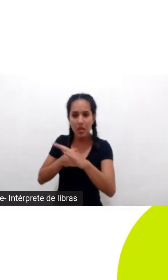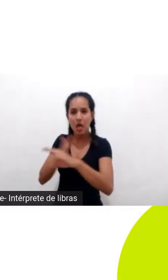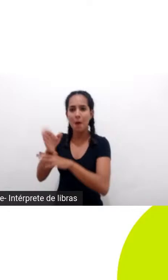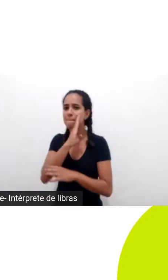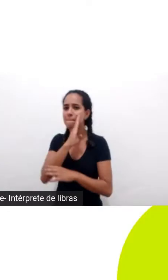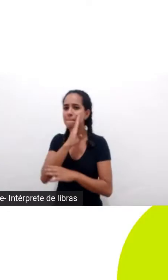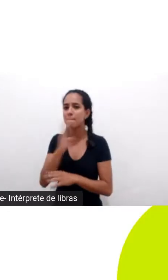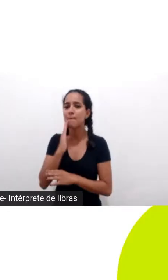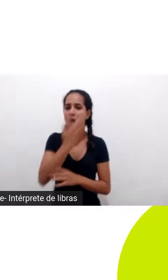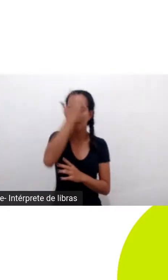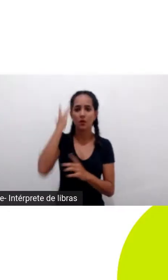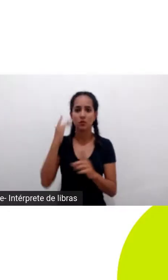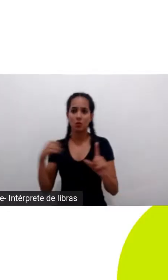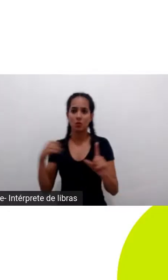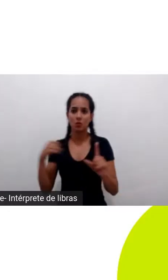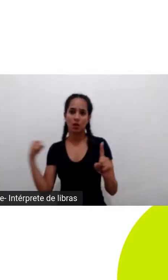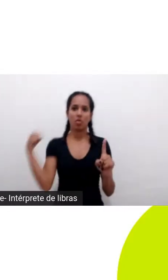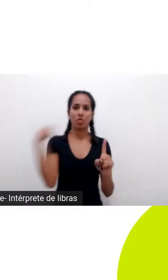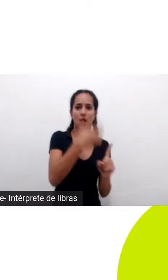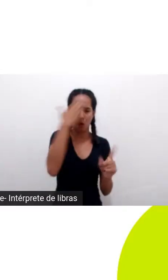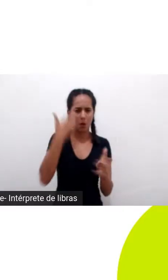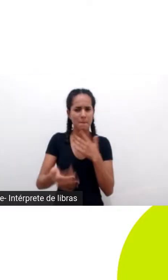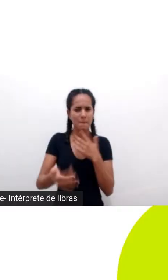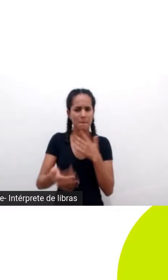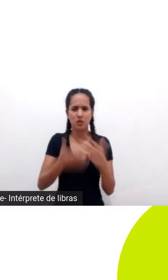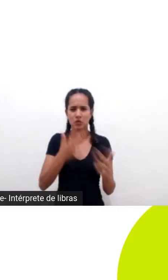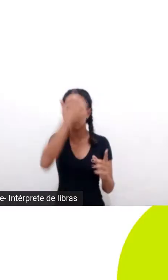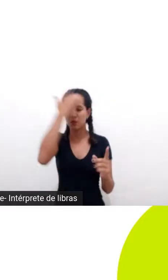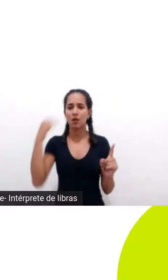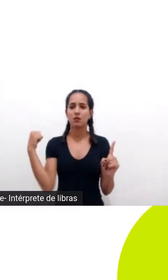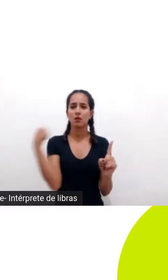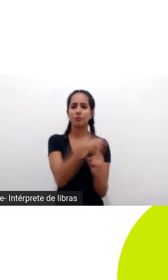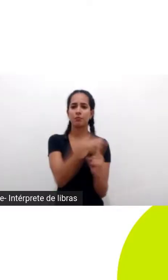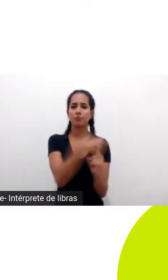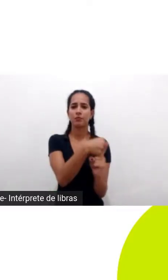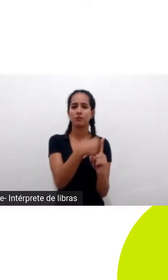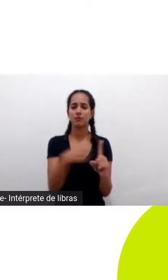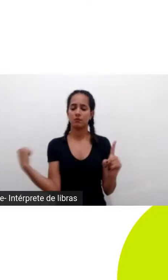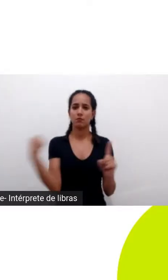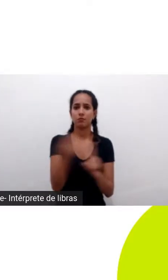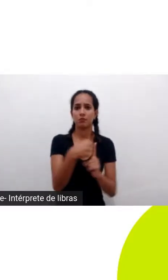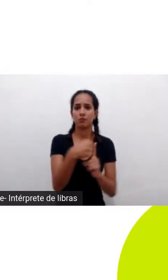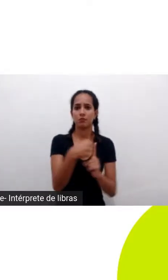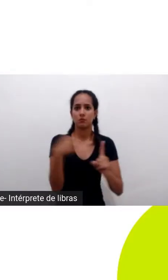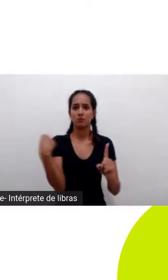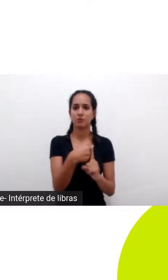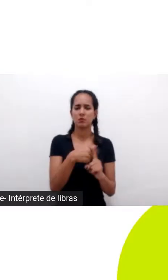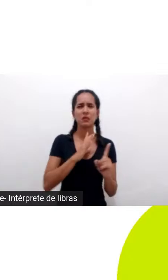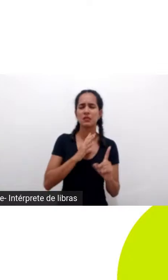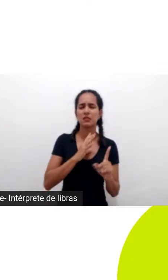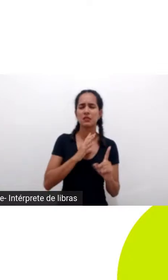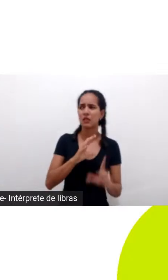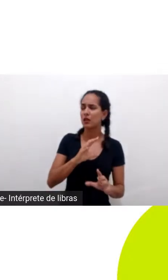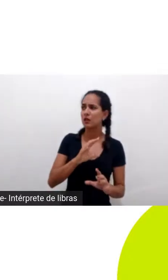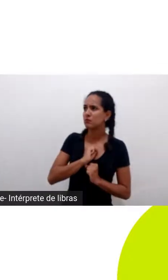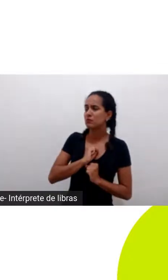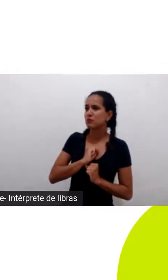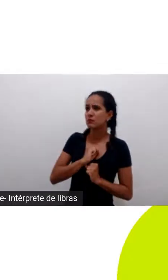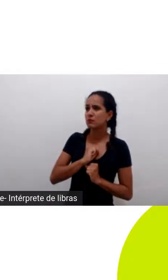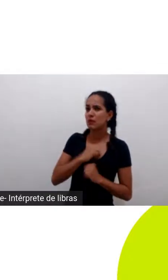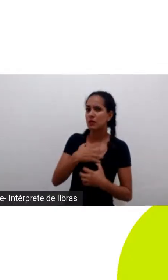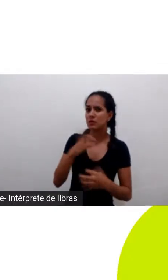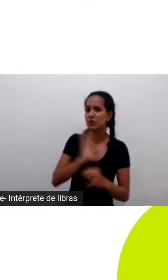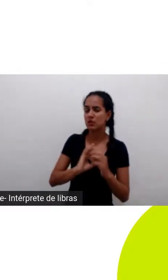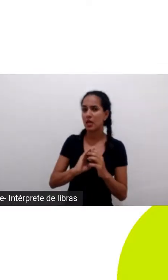toda vez que alguém entra dá um soco nele um soco fraco mas o irlandês é tão forte que ele não sente só que depois do milésimo soco que ele